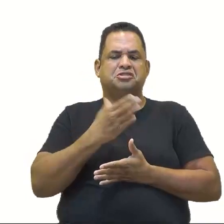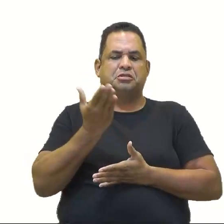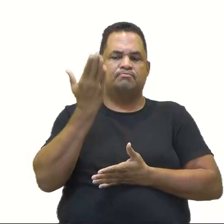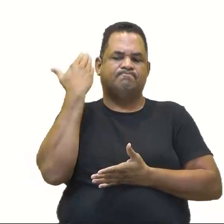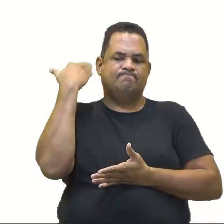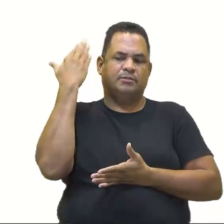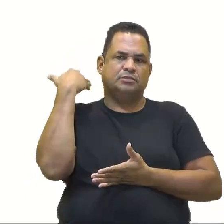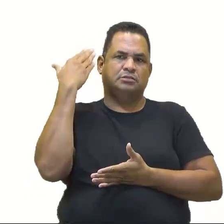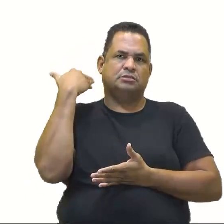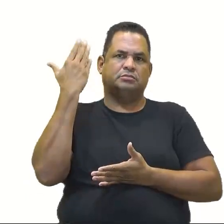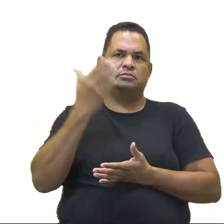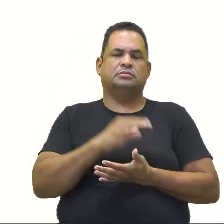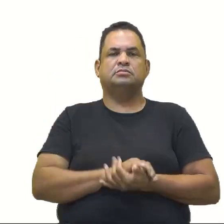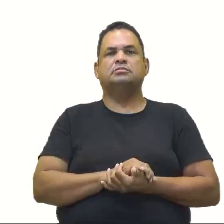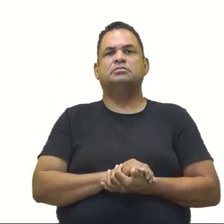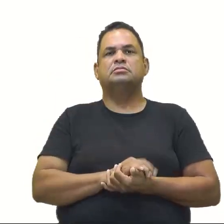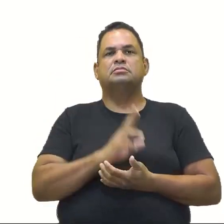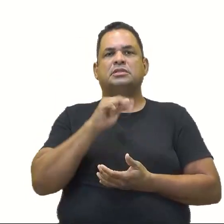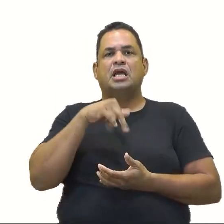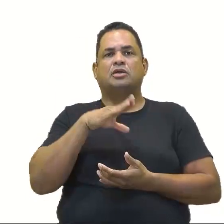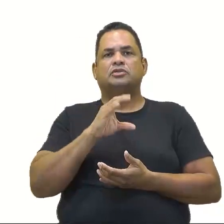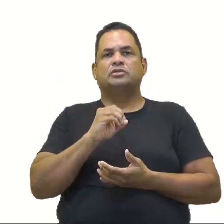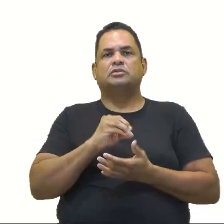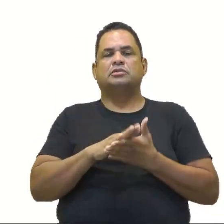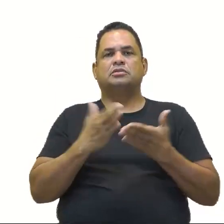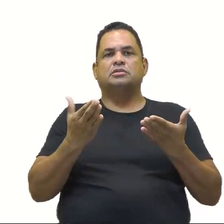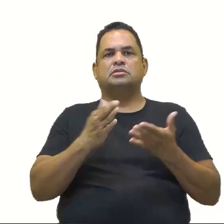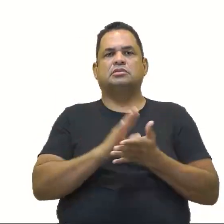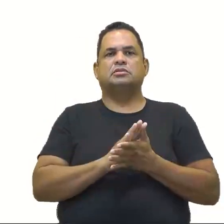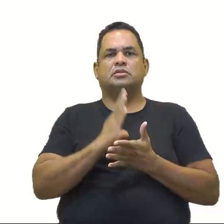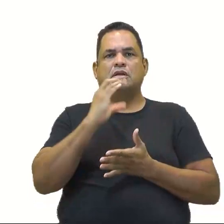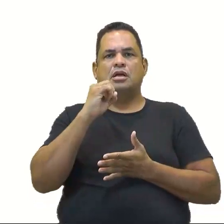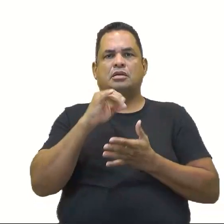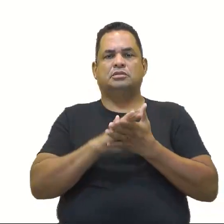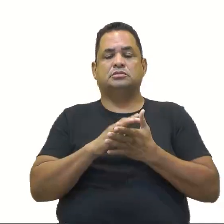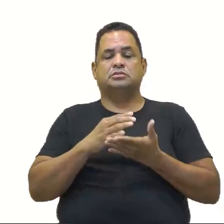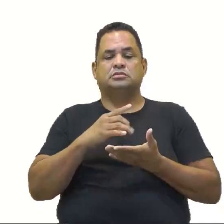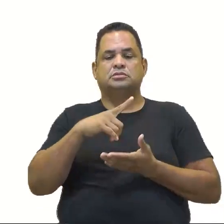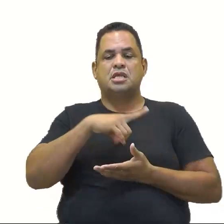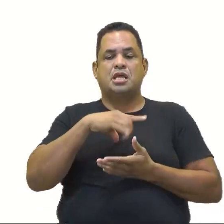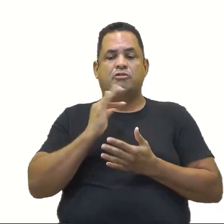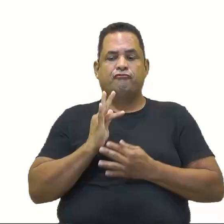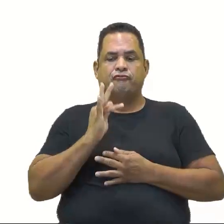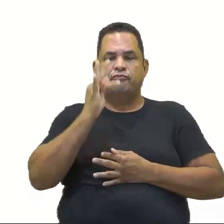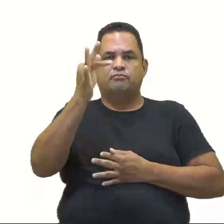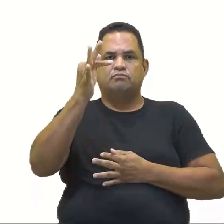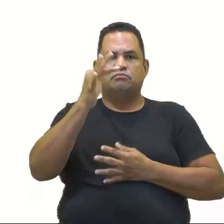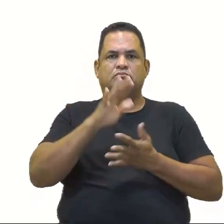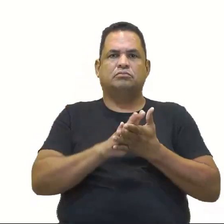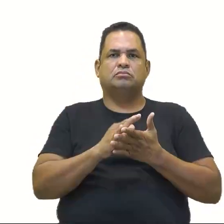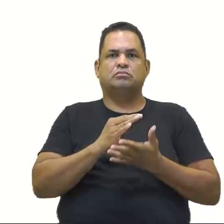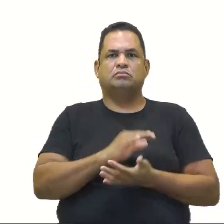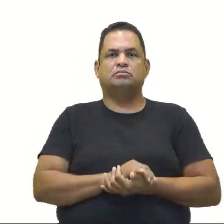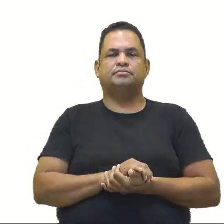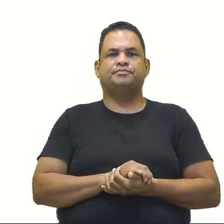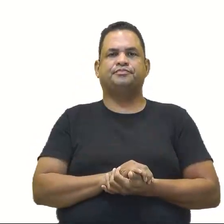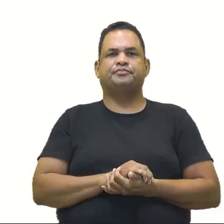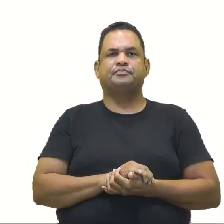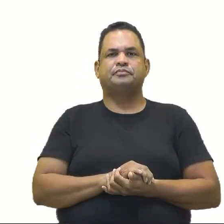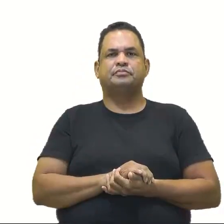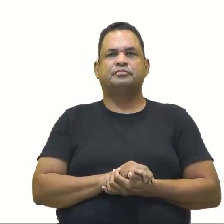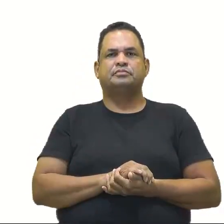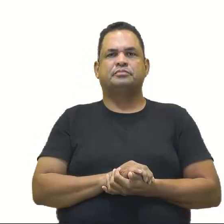Carlos não, o Nelson. E o Carlos terá. Terá é no futuro, né? Então, a gente tem passado,